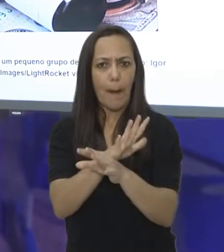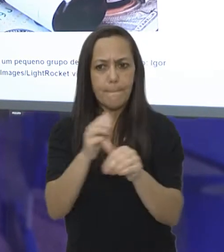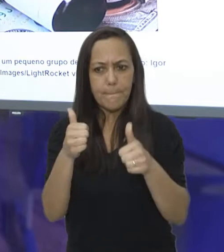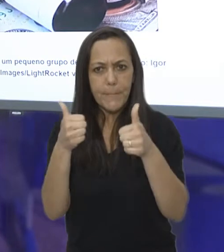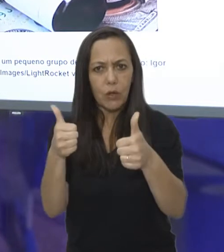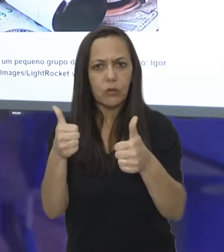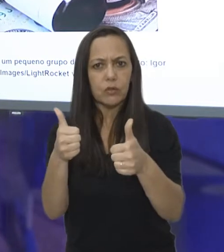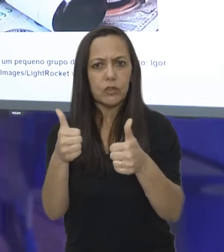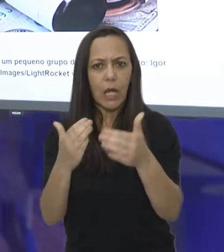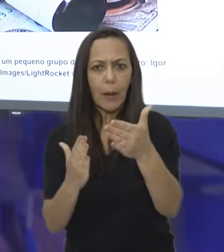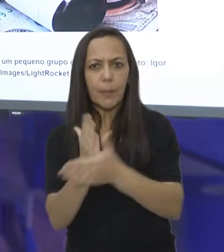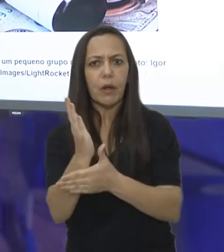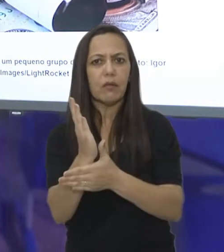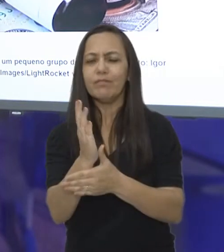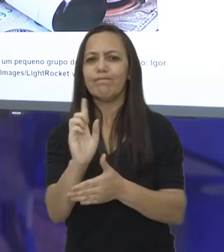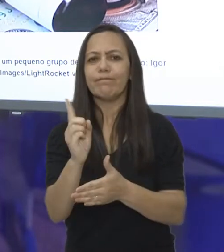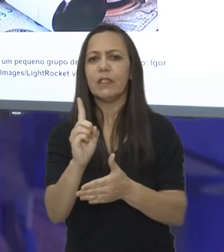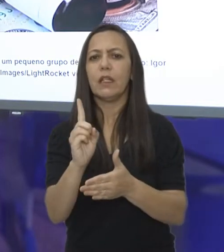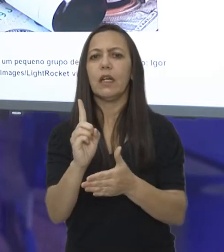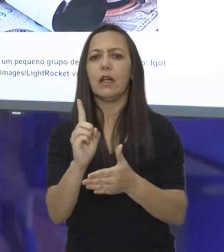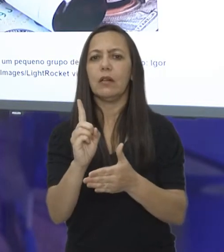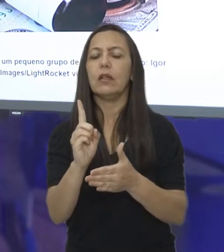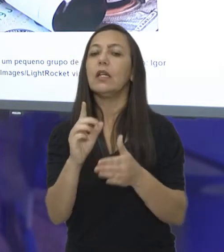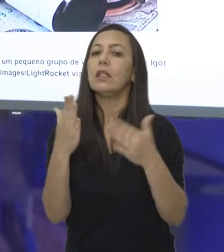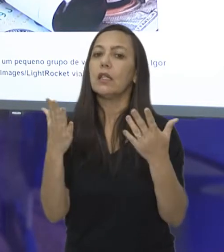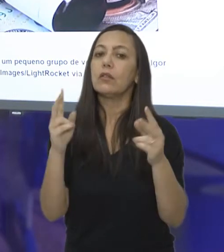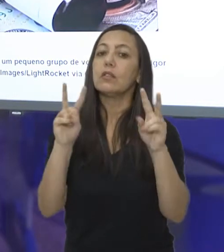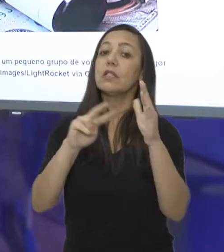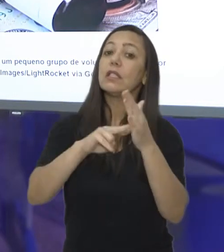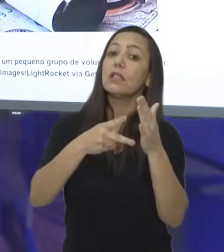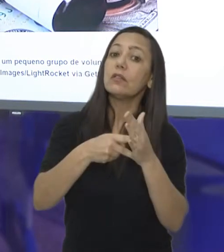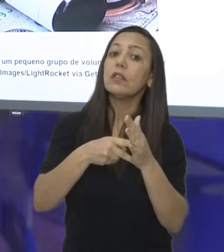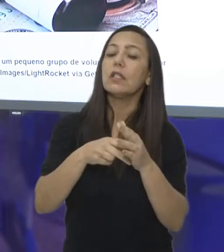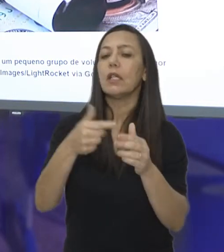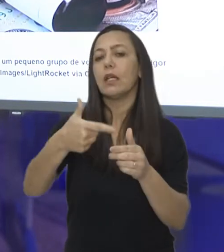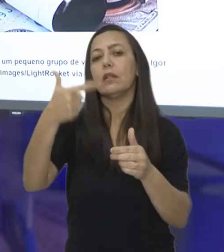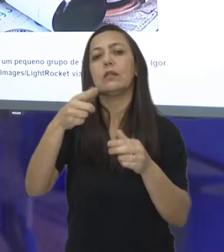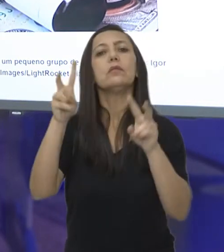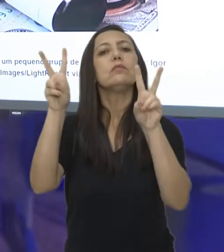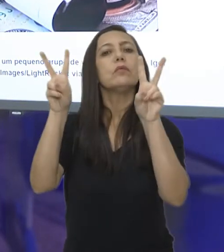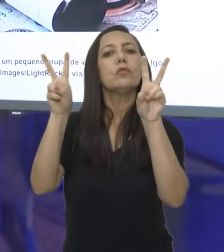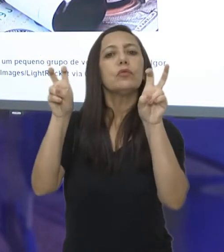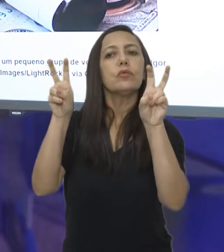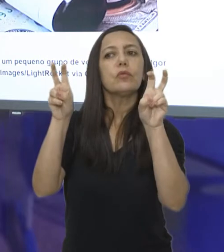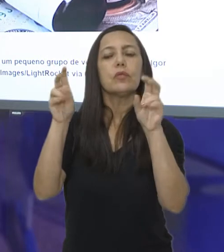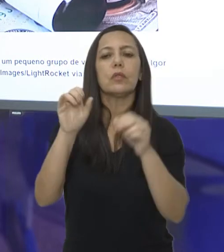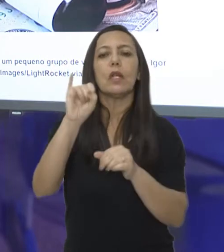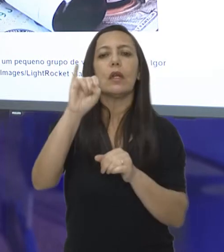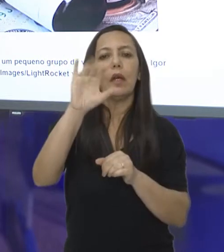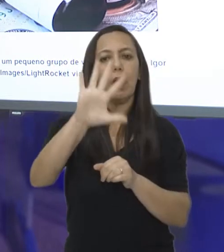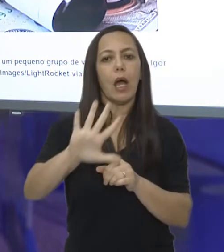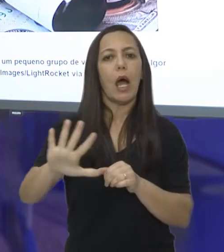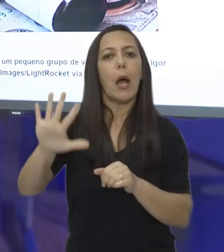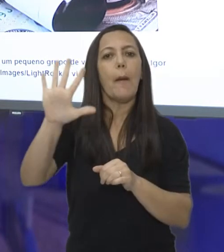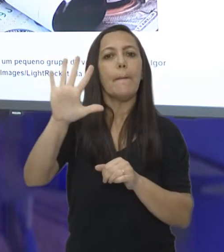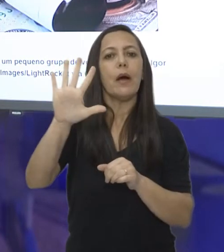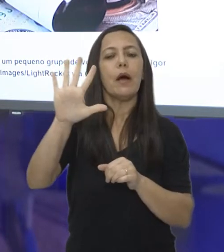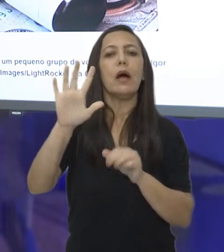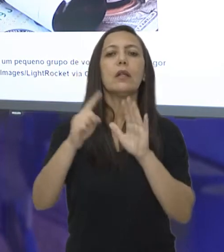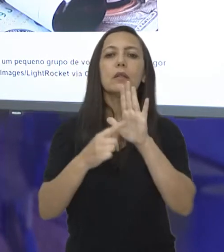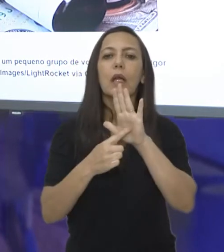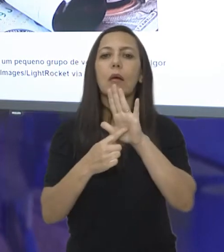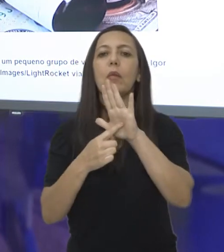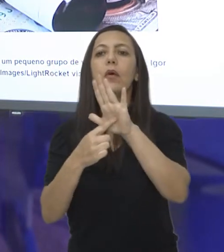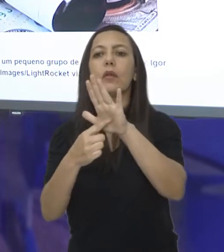do título, é o subtítulo, ou o olho da notícia. A imagem retrata do que se